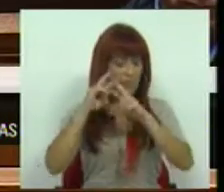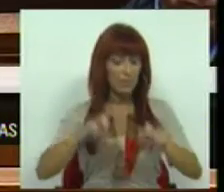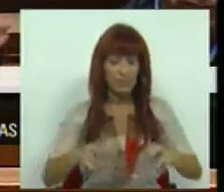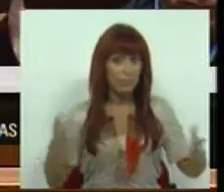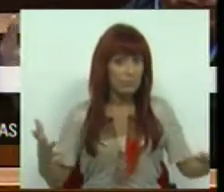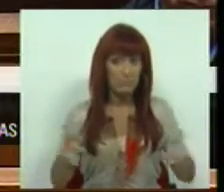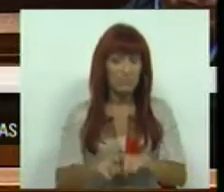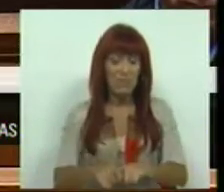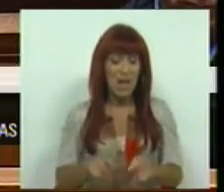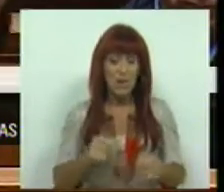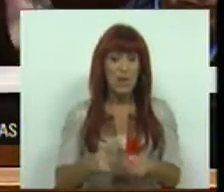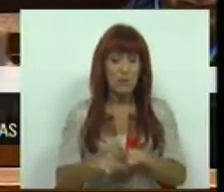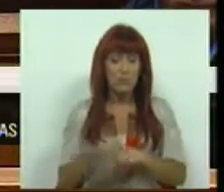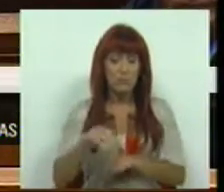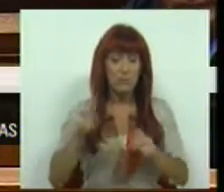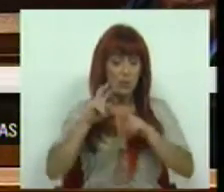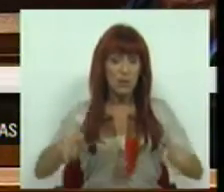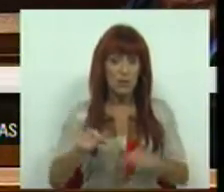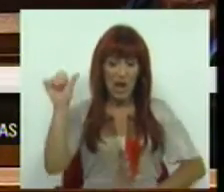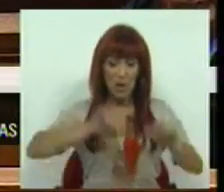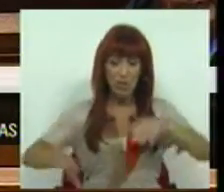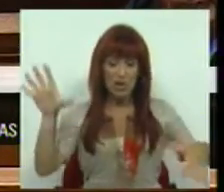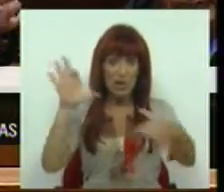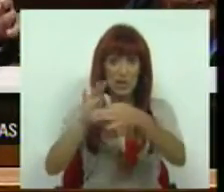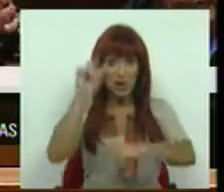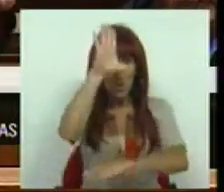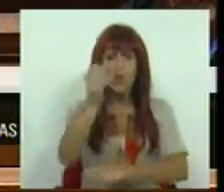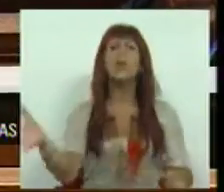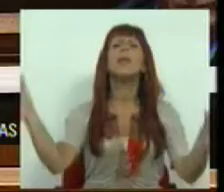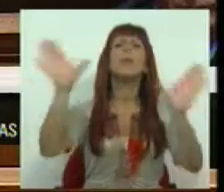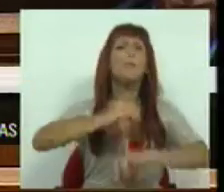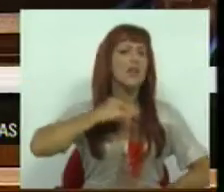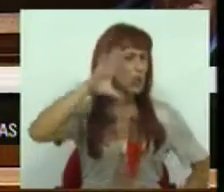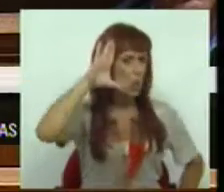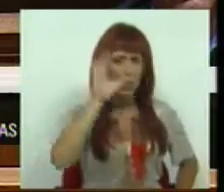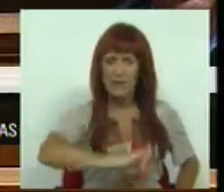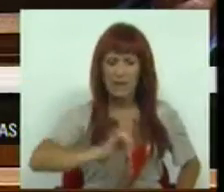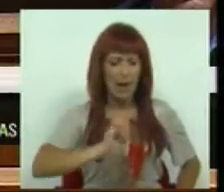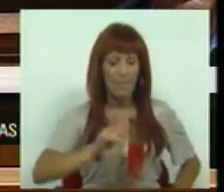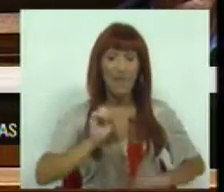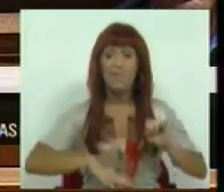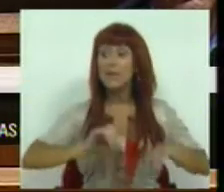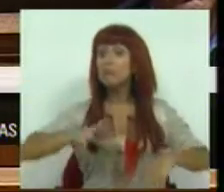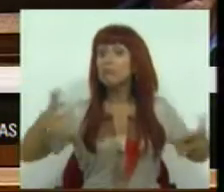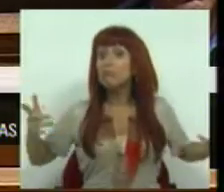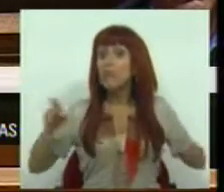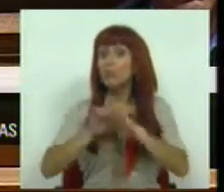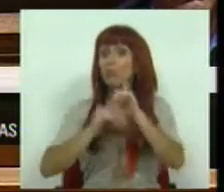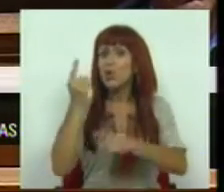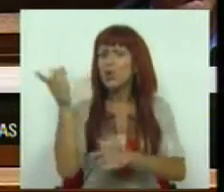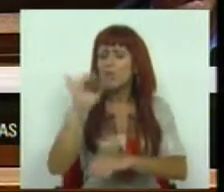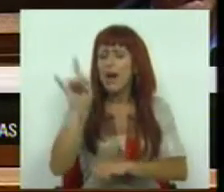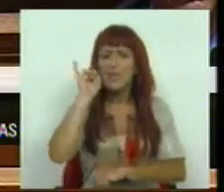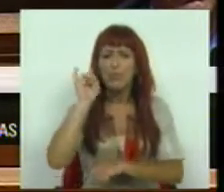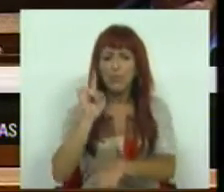investigação, das unidades de investigação, dos laboratórios associados do Estado. Mas, não se sabe o que é que vai acontecer com um dos programas